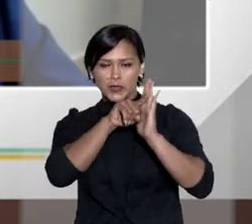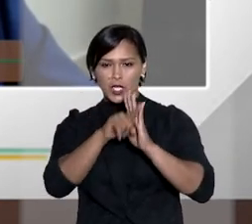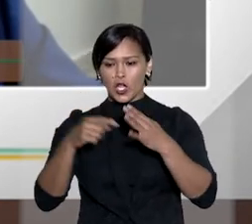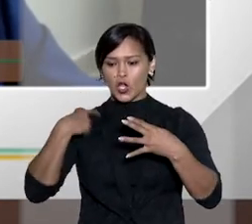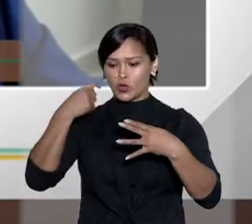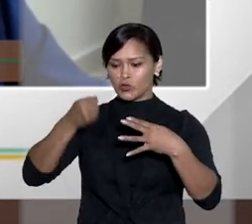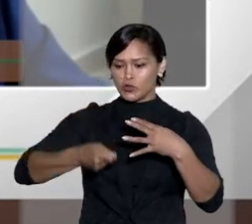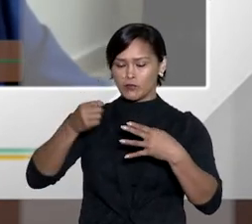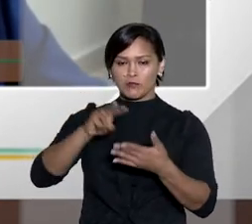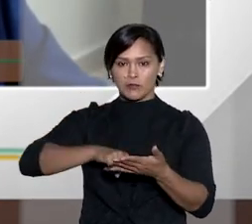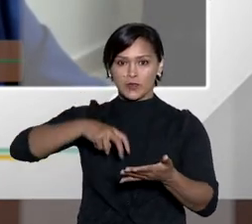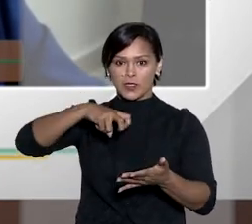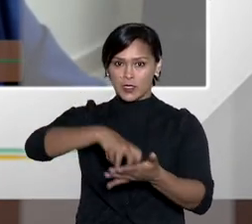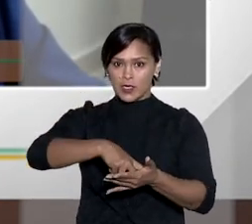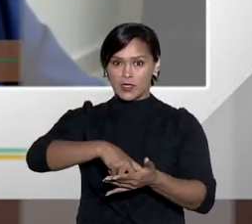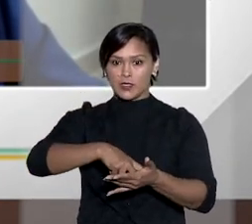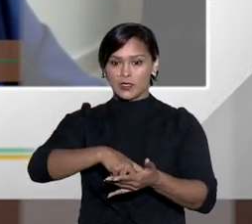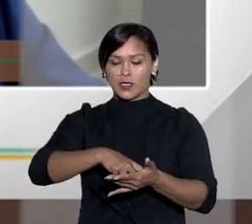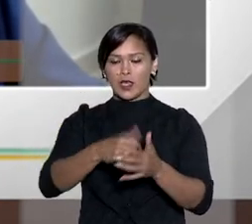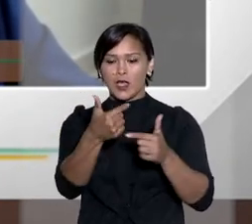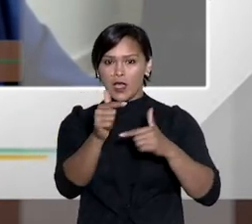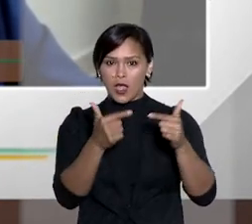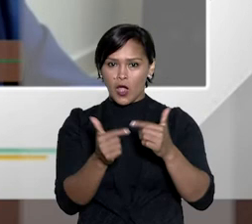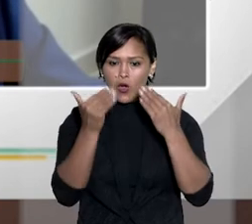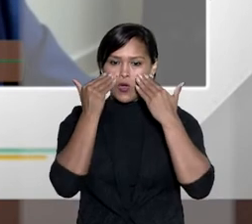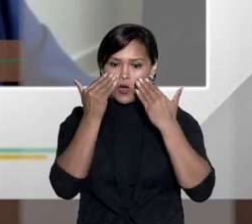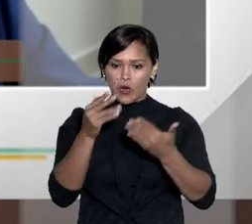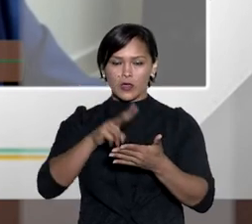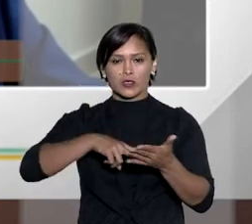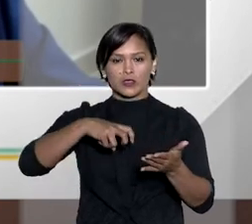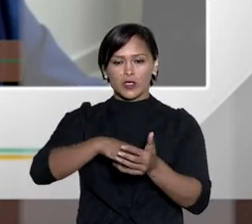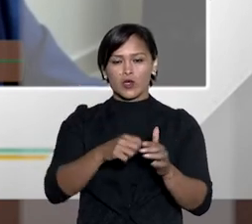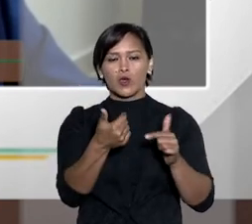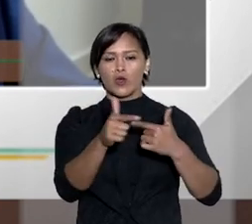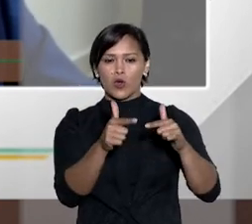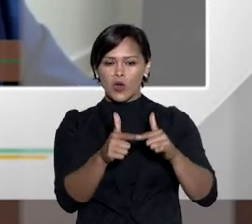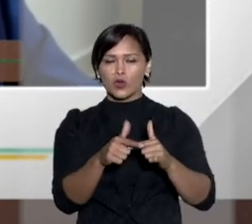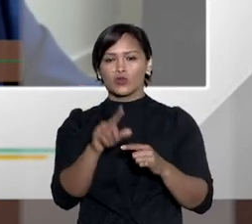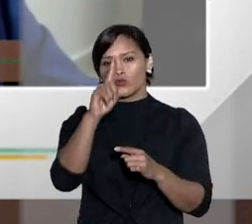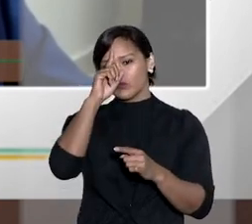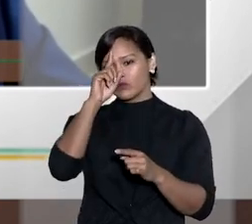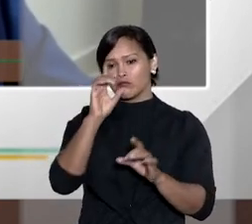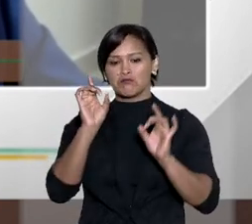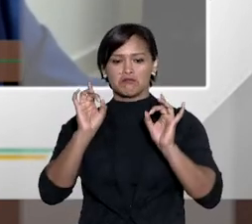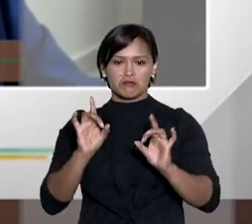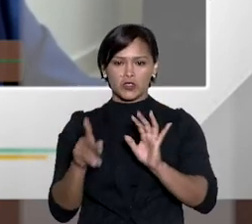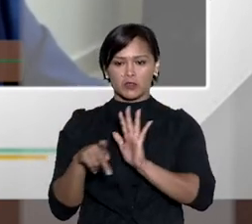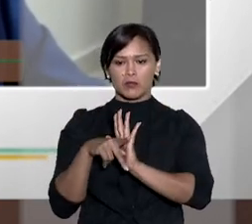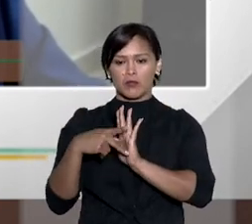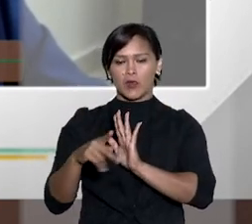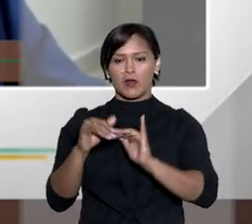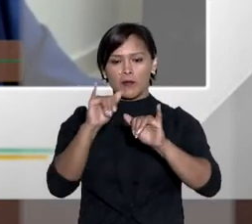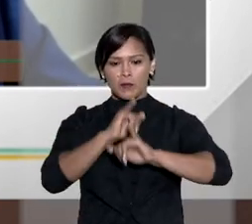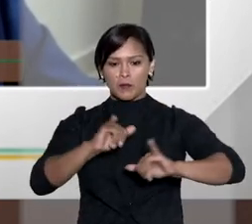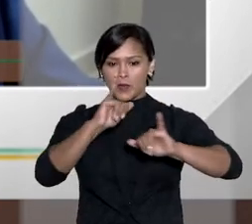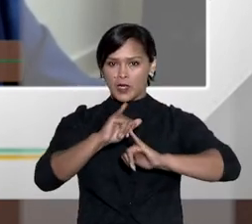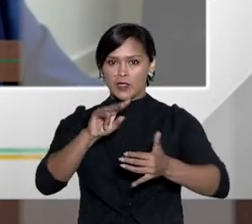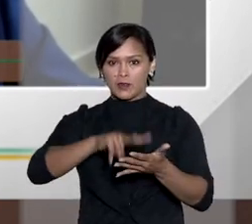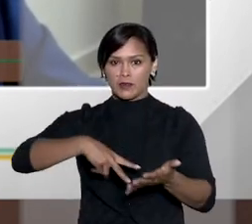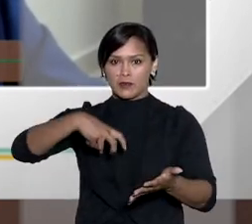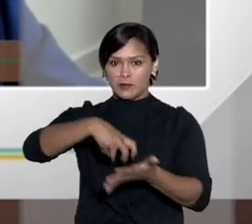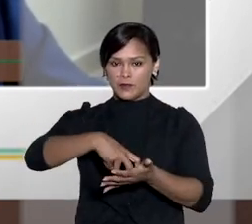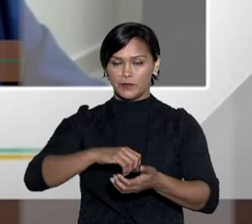parte é colhida a prova e o juiz dá a sentença alguns colegas dão a sentença em audiência outros